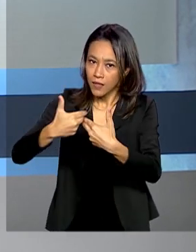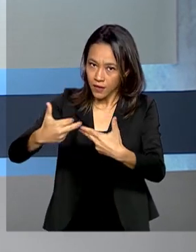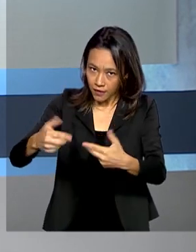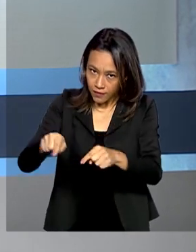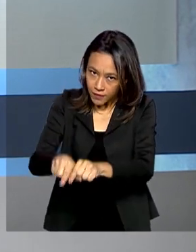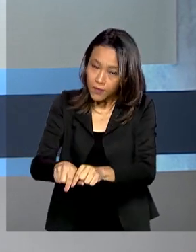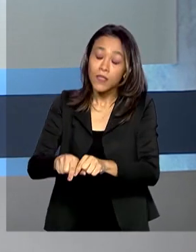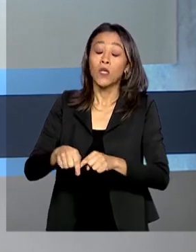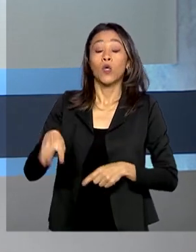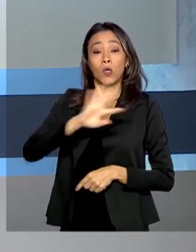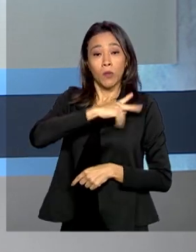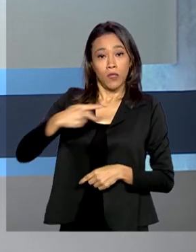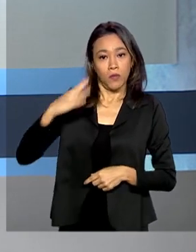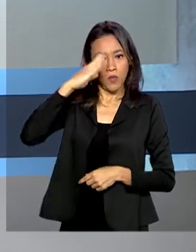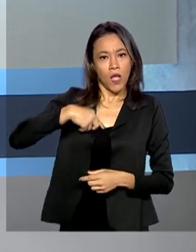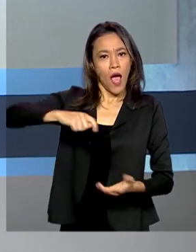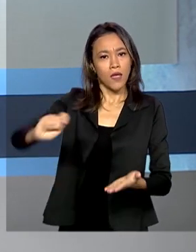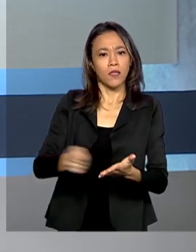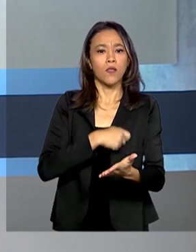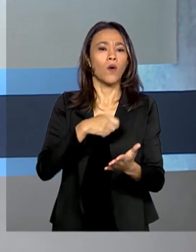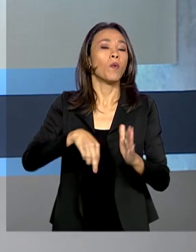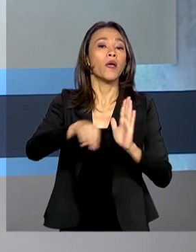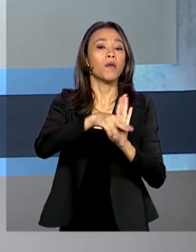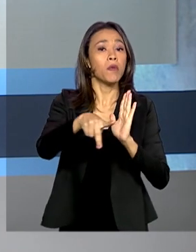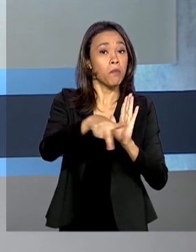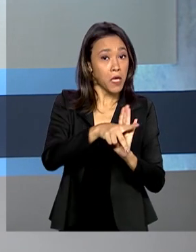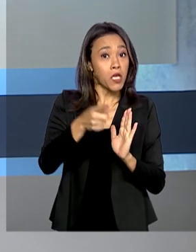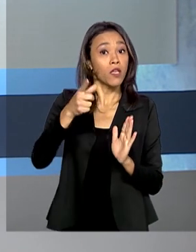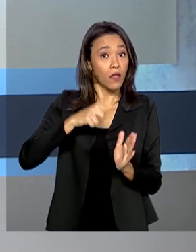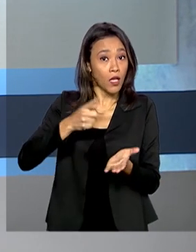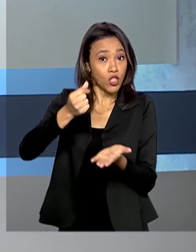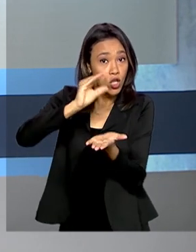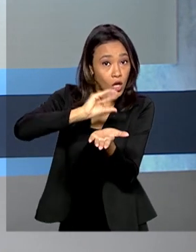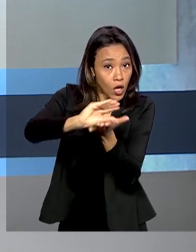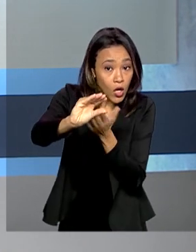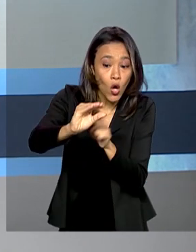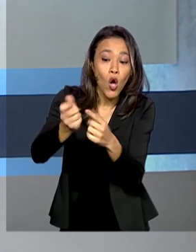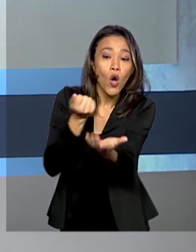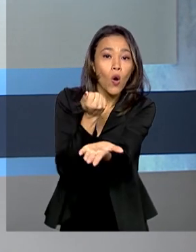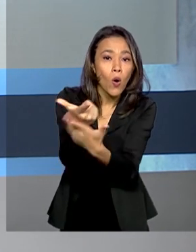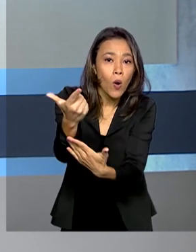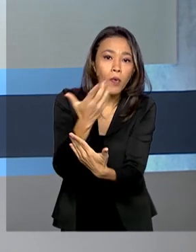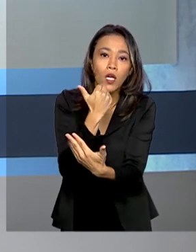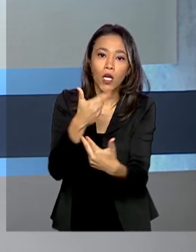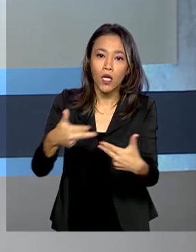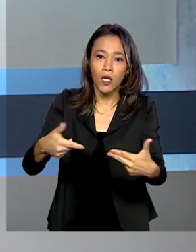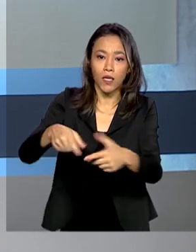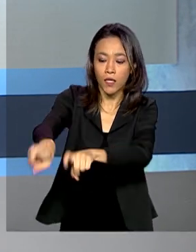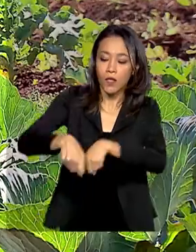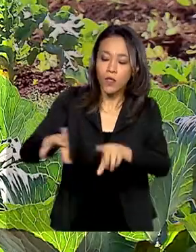Bolsonaro assinou uma medida provisória que destina recursos para a compra de alimentos da agricultura familiar.